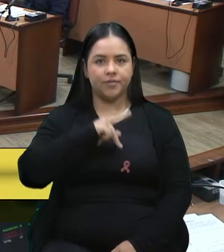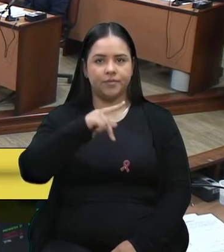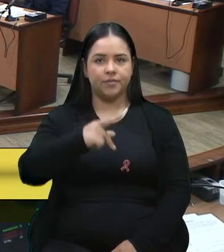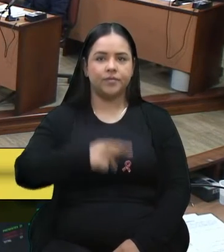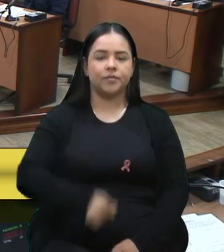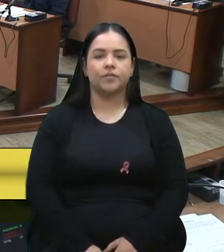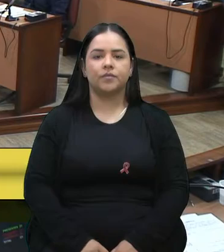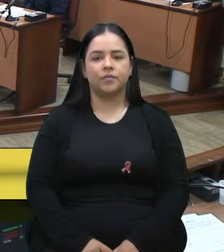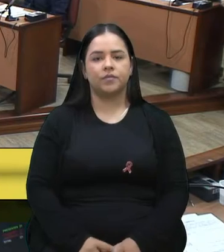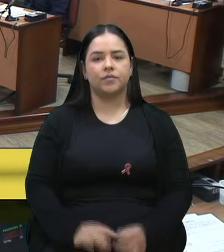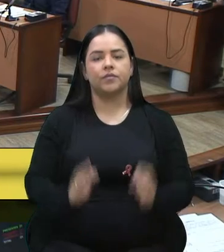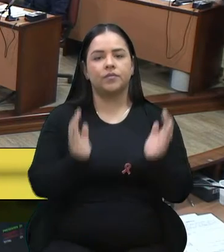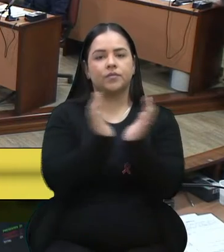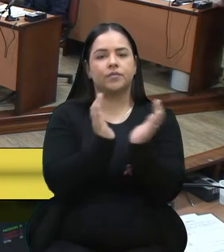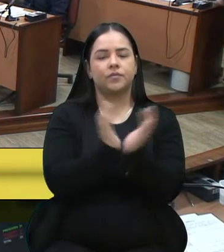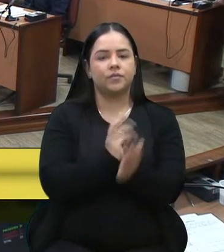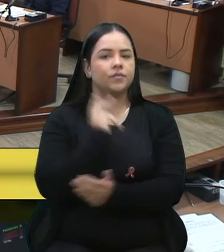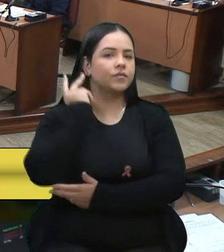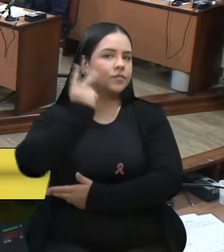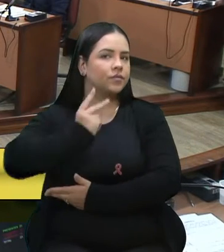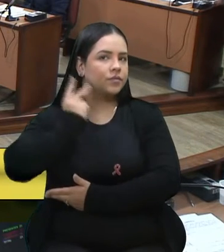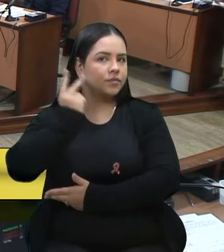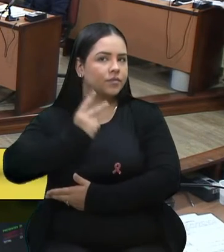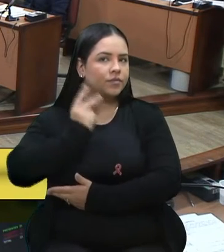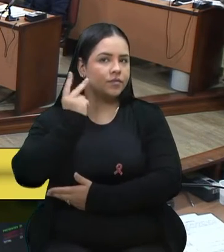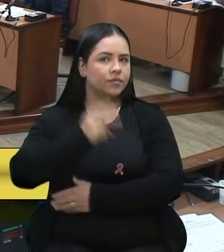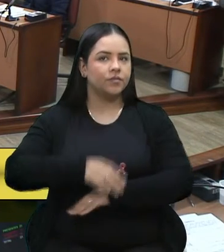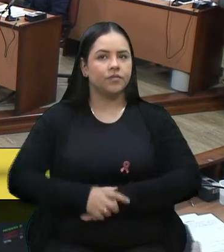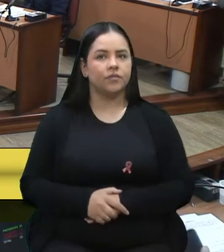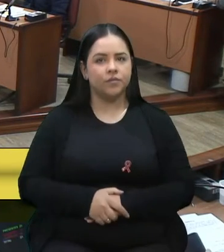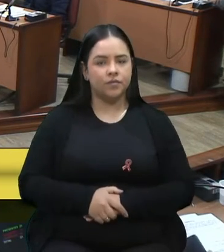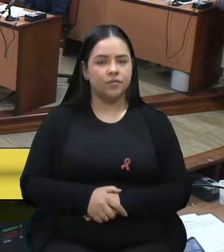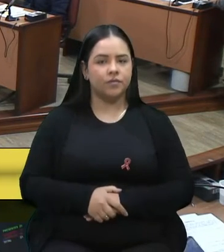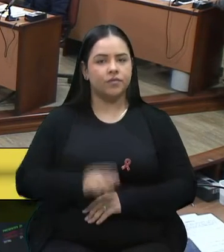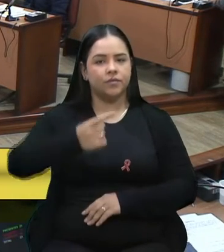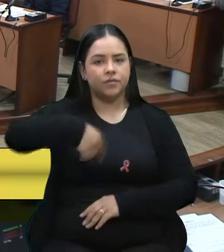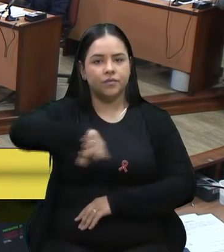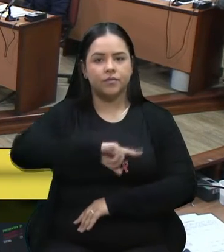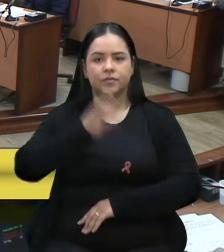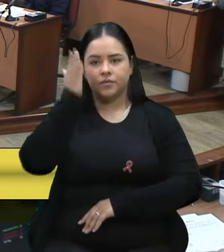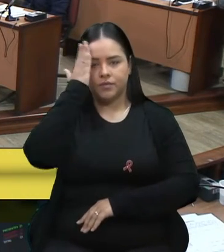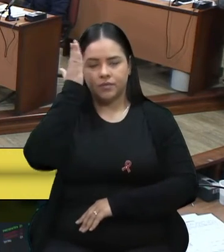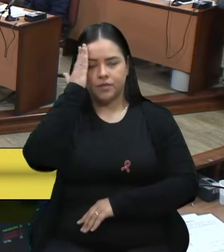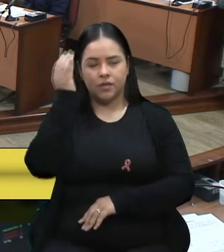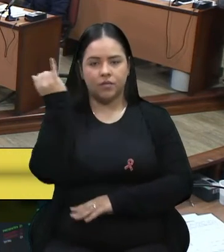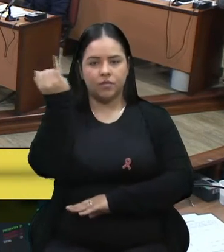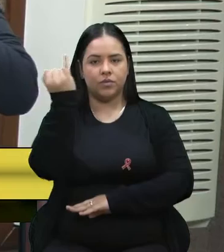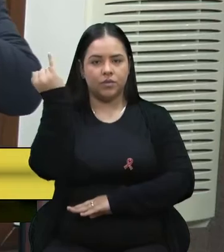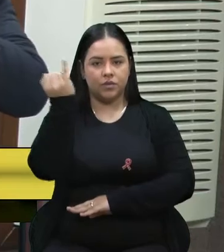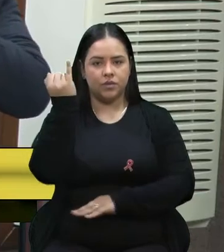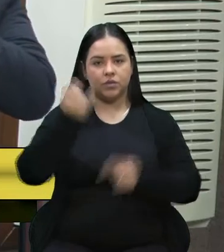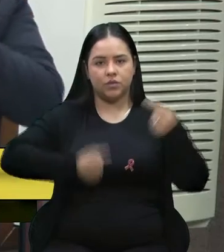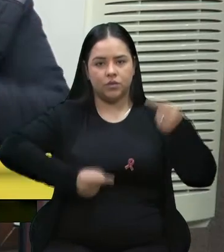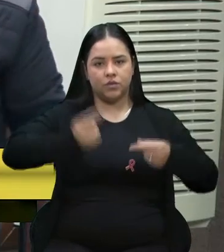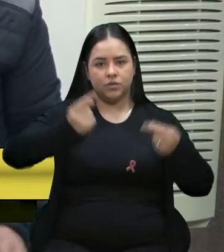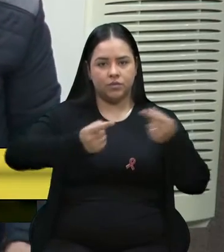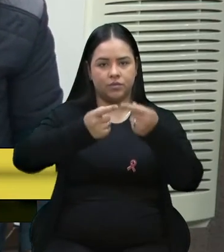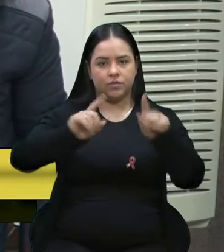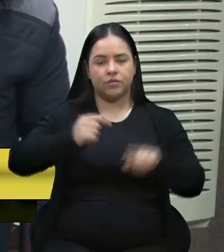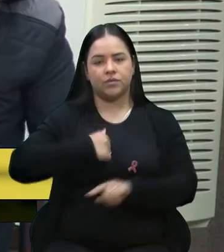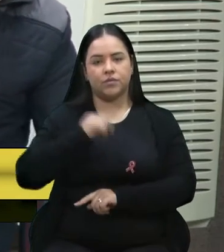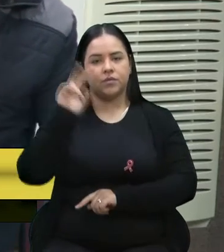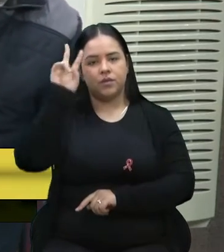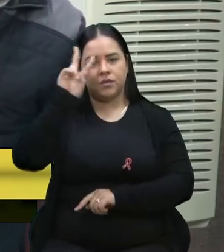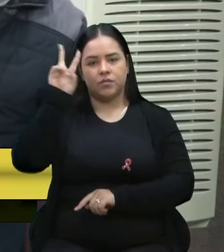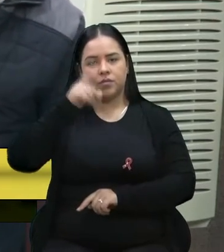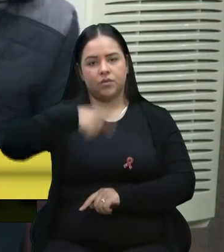demais colegas vereadores, esse é um debate bastante importante. Mas eu lembro, a gente